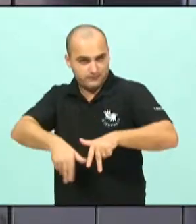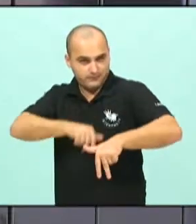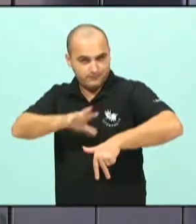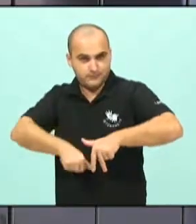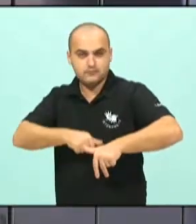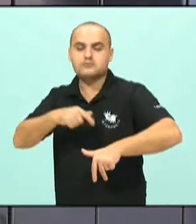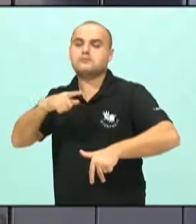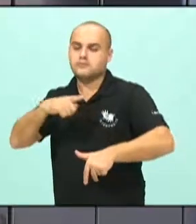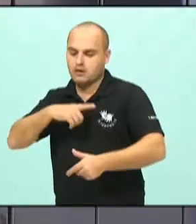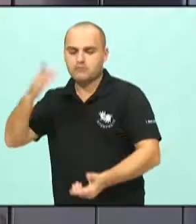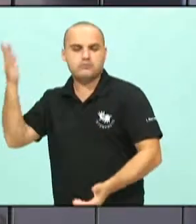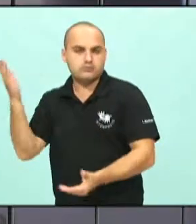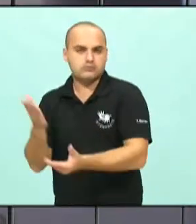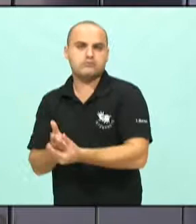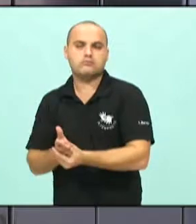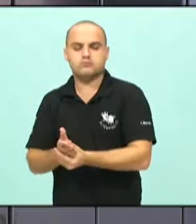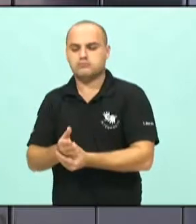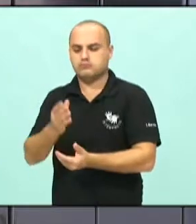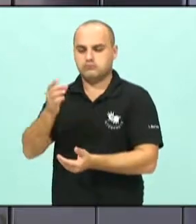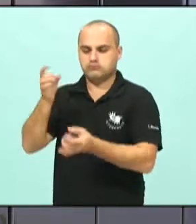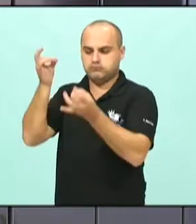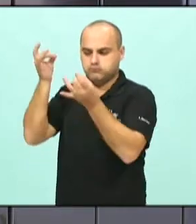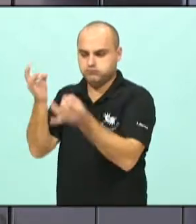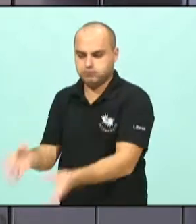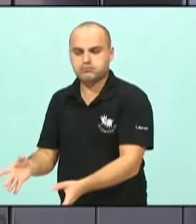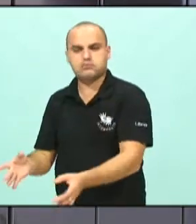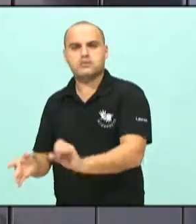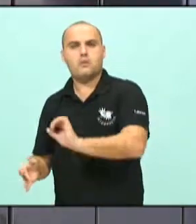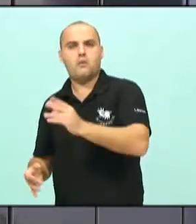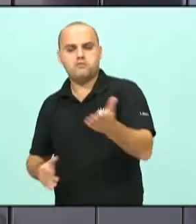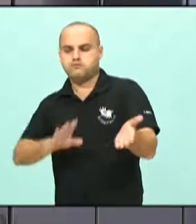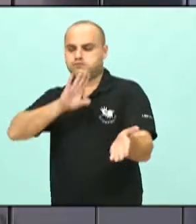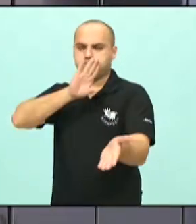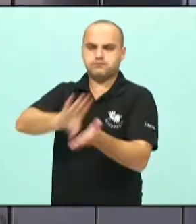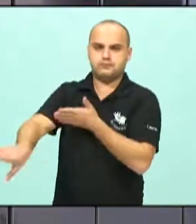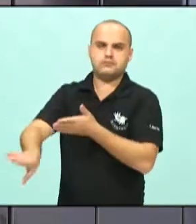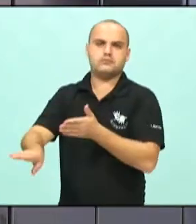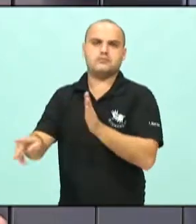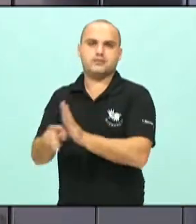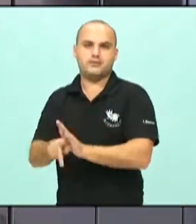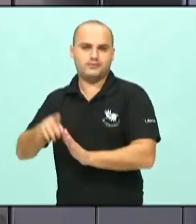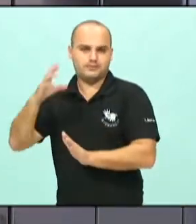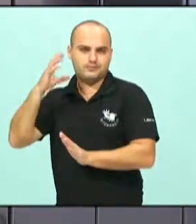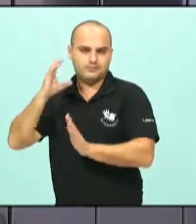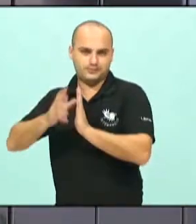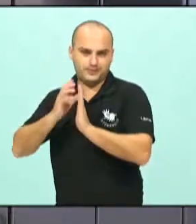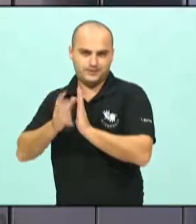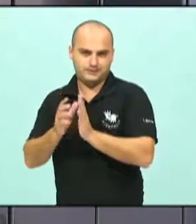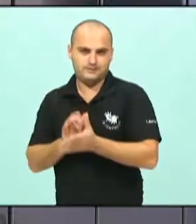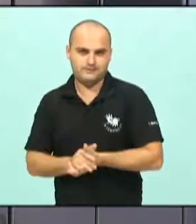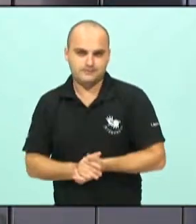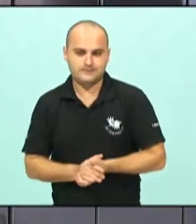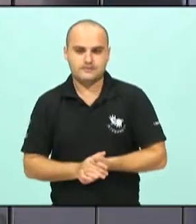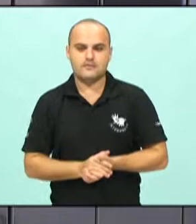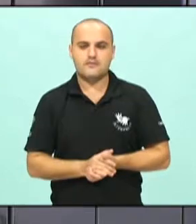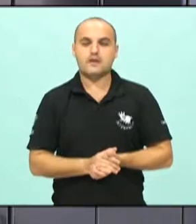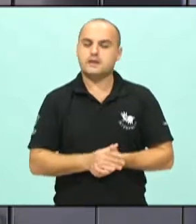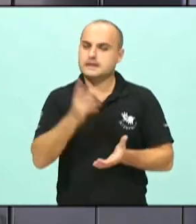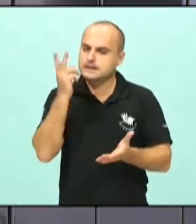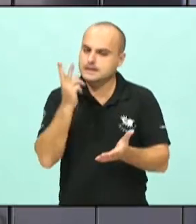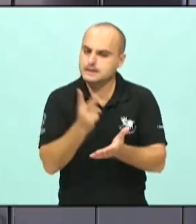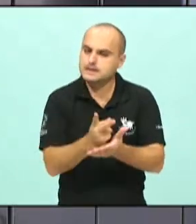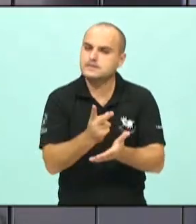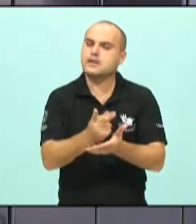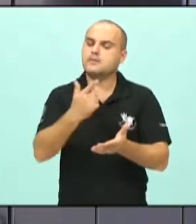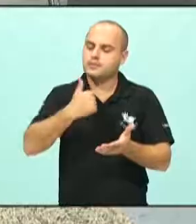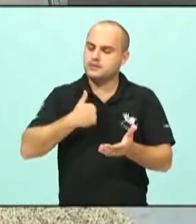ético e foram ou expulsos ou convidados a deixar a agremiação. Porque é uma coisa que sempre preza, e posso dizer